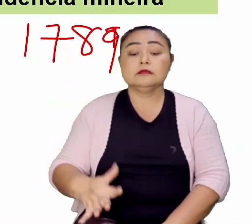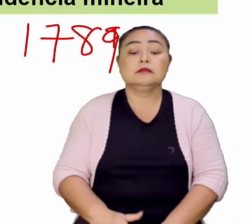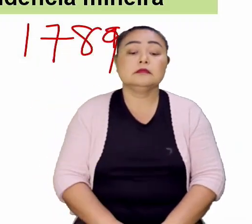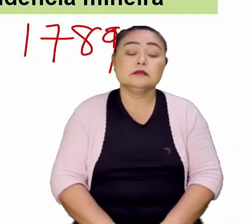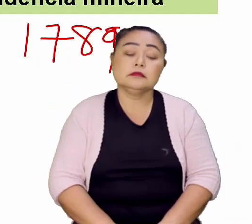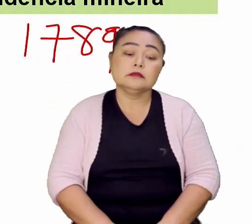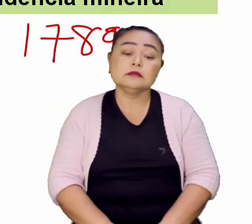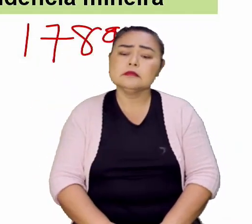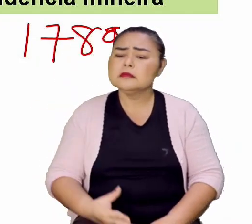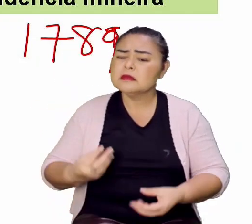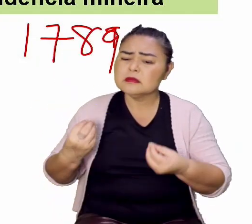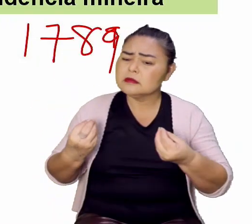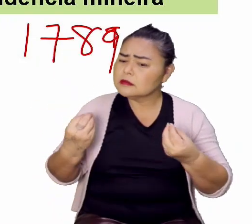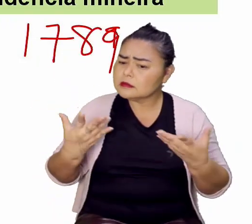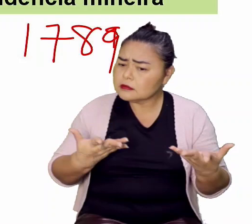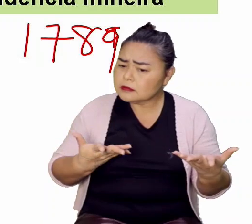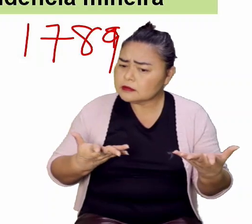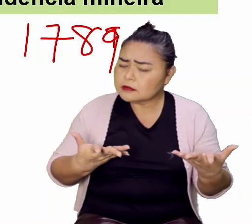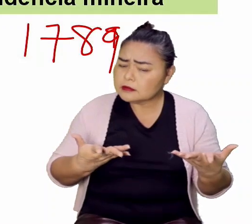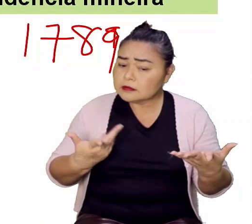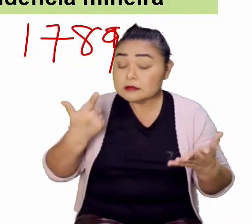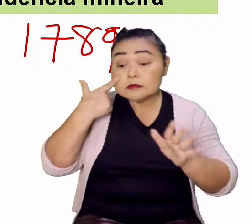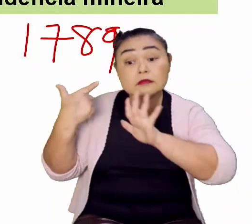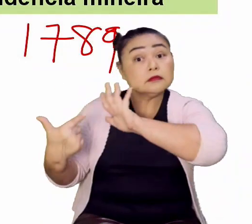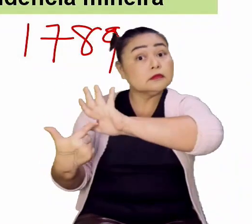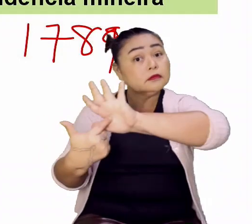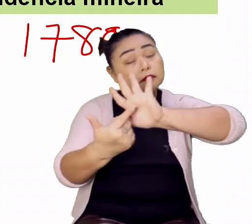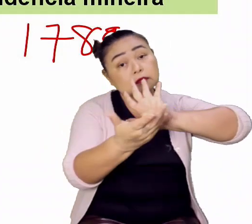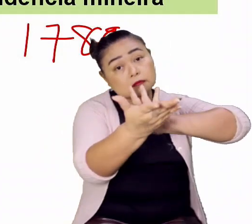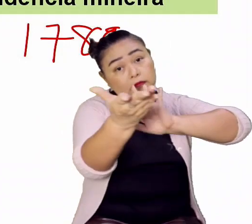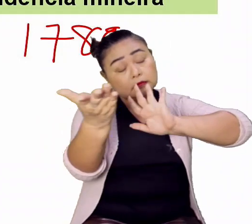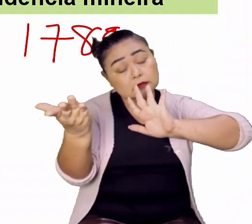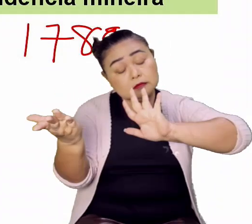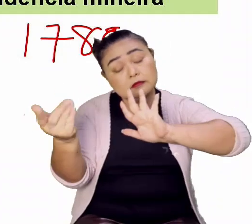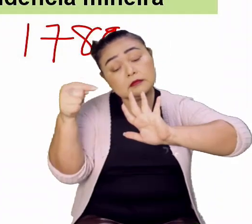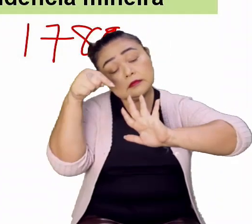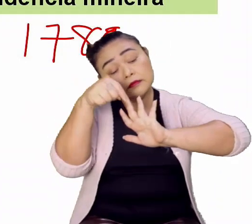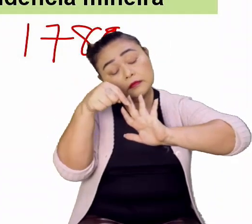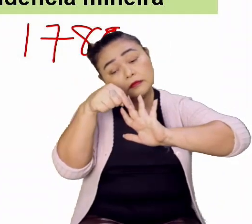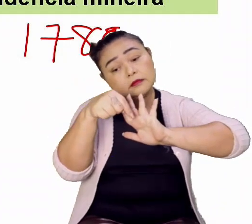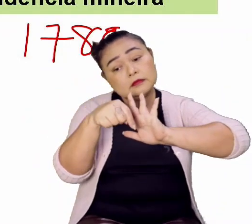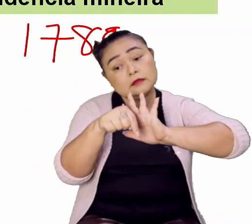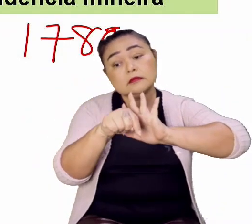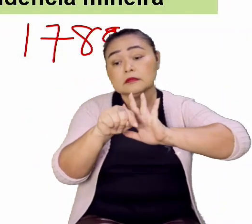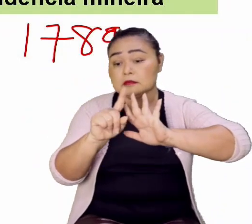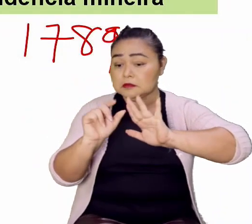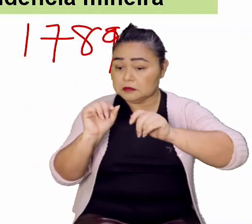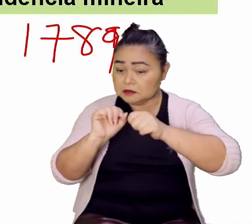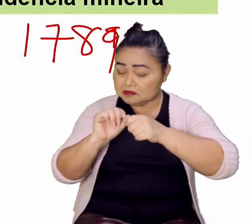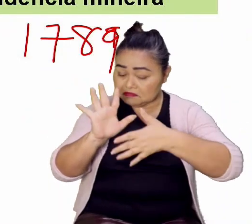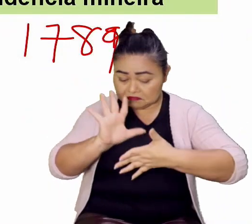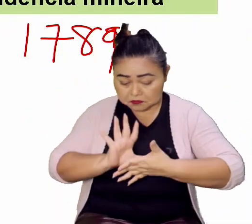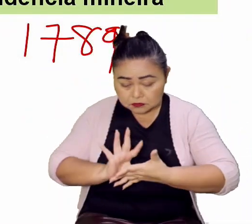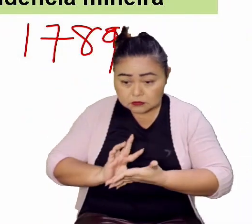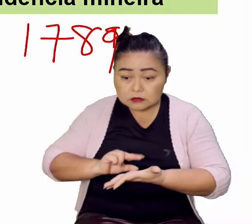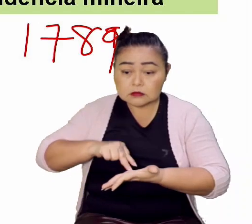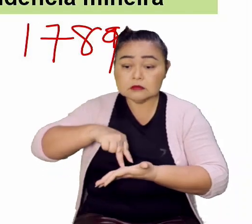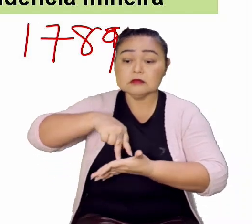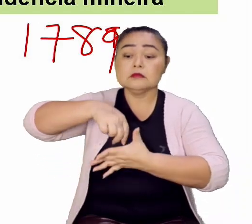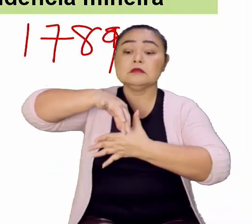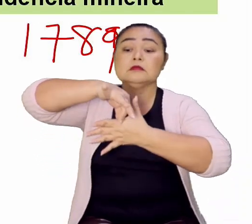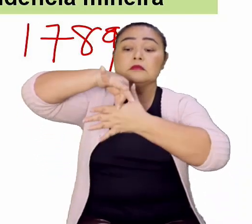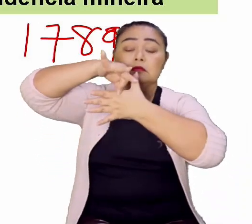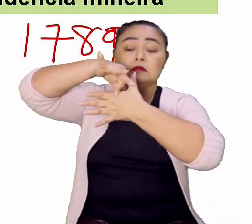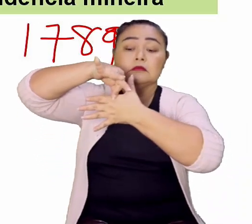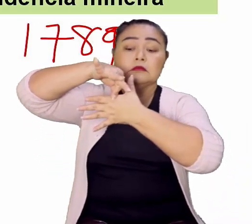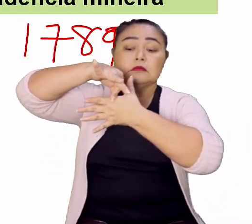Pra que isso, professor? Pra mostrar pra todo mundo que aquele que levantar a voz ou a